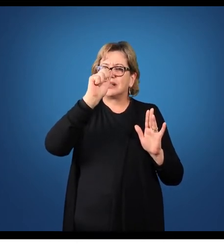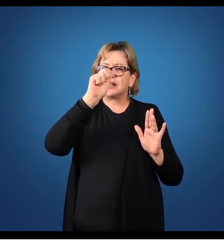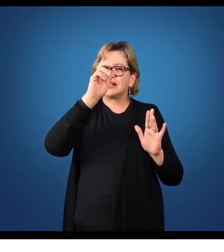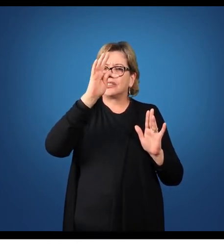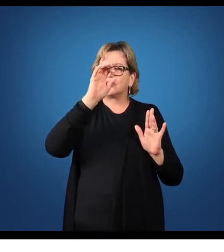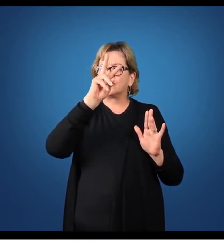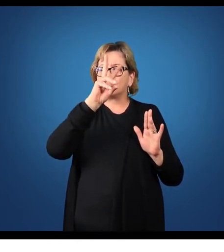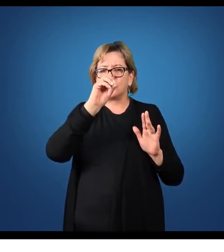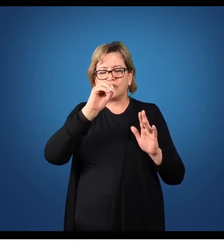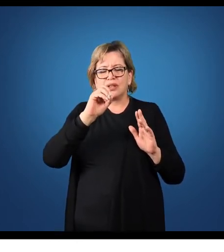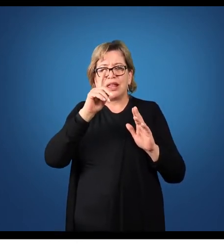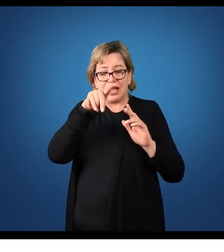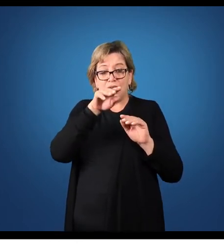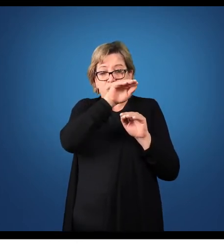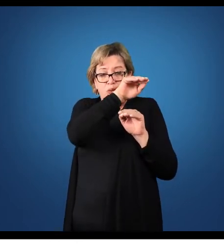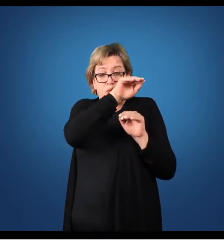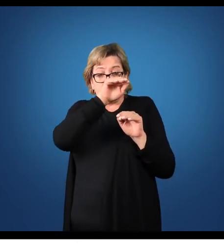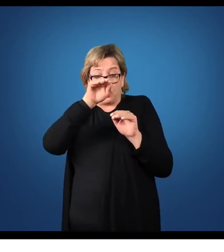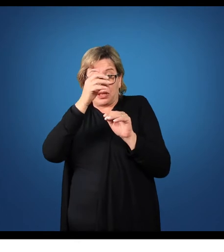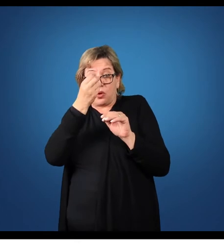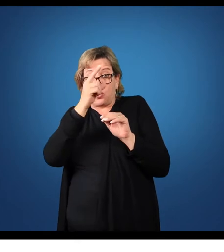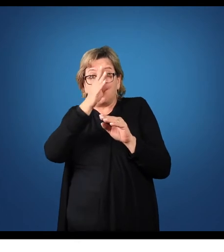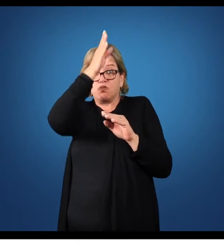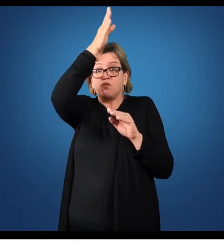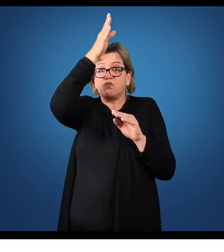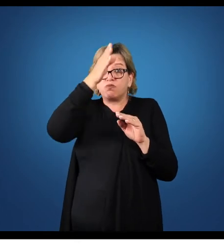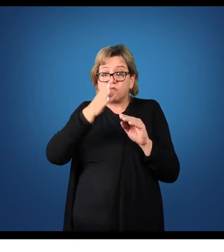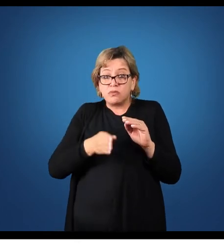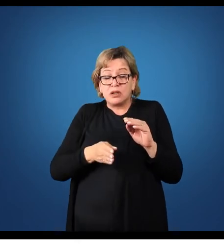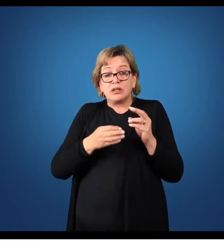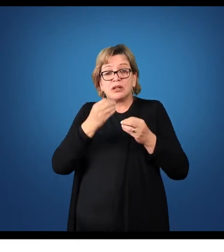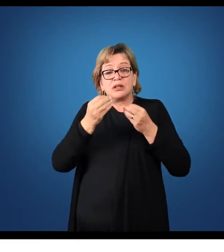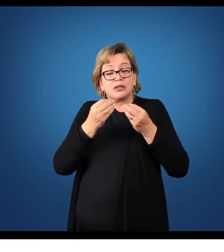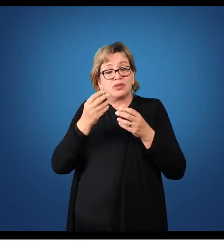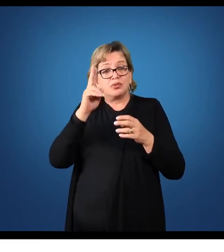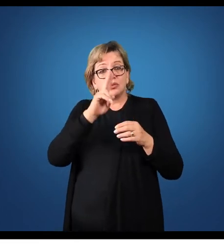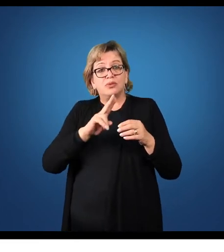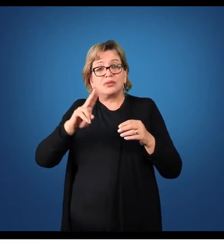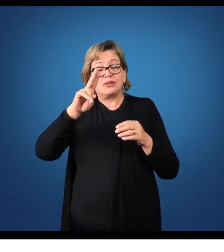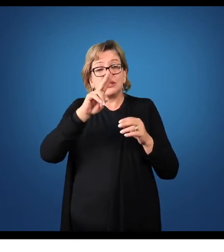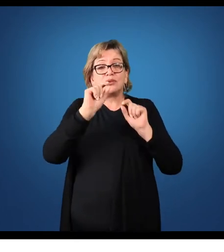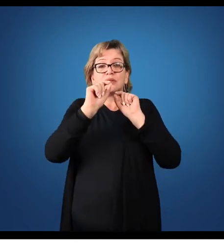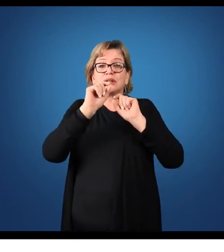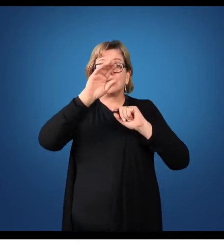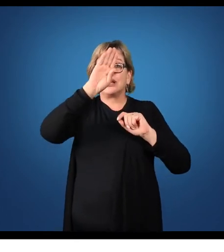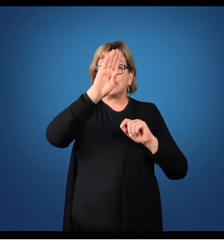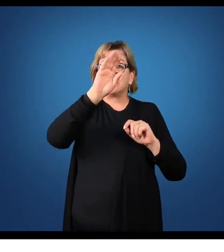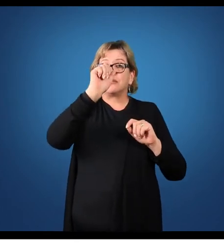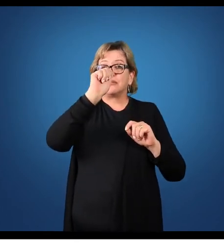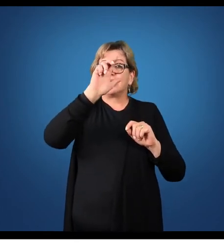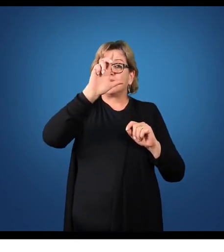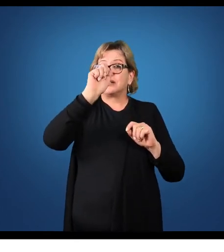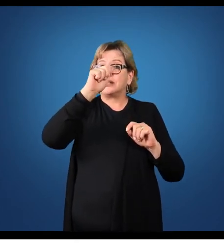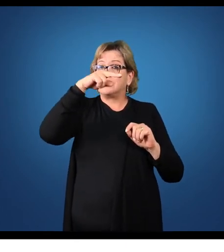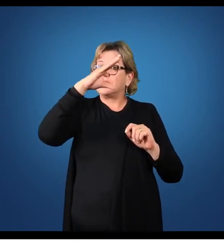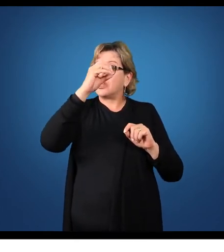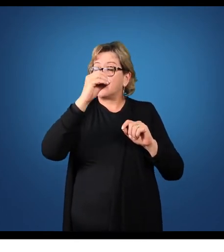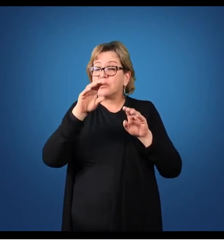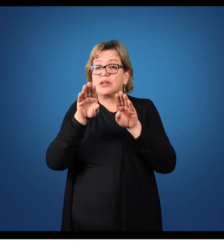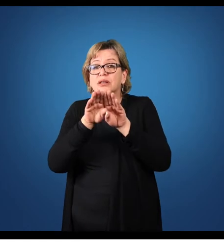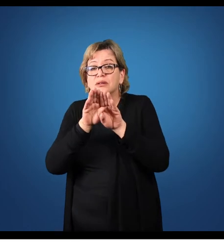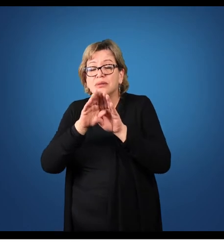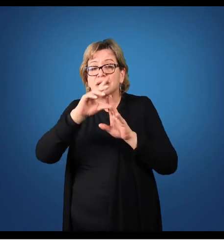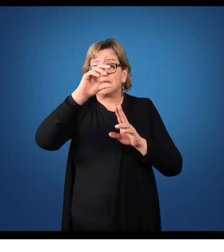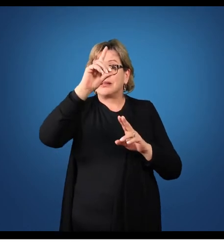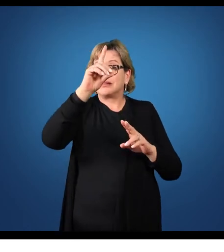dos demonstrativos, principalmente realizados no balanço patrimonial e na DRE. O que é essa análise